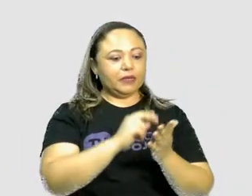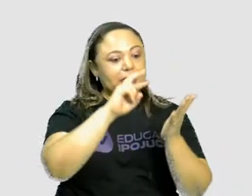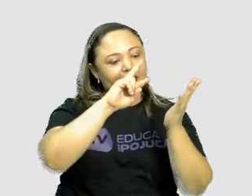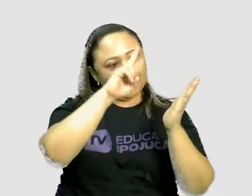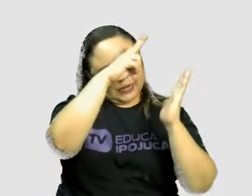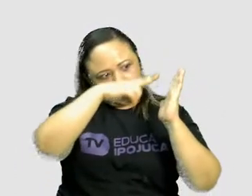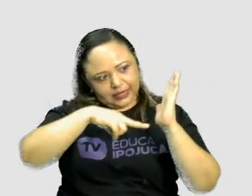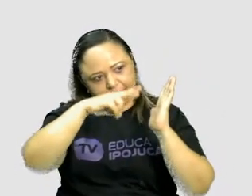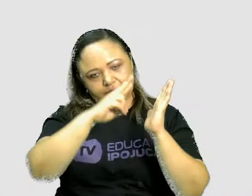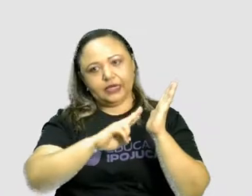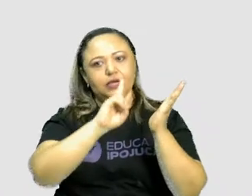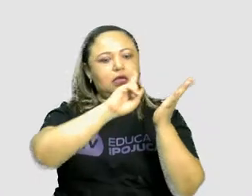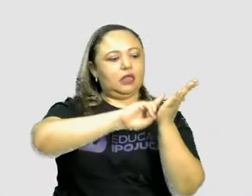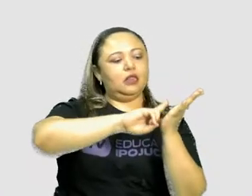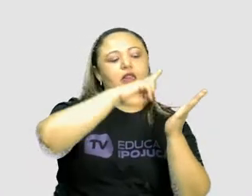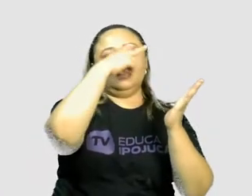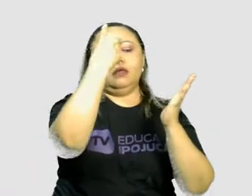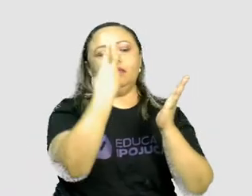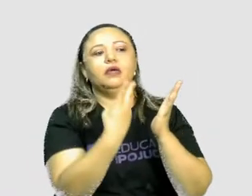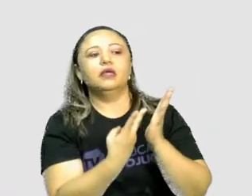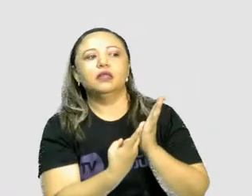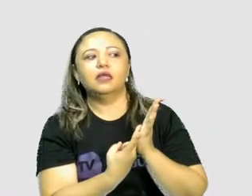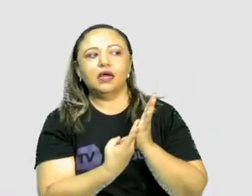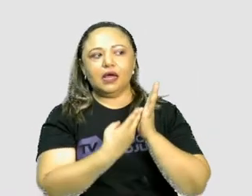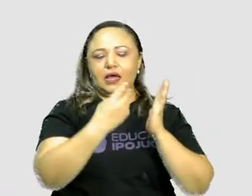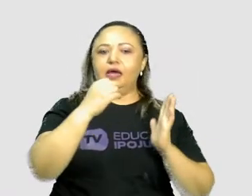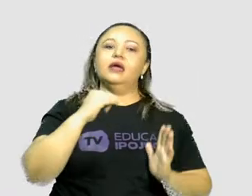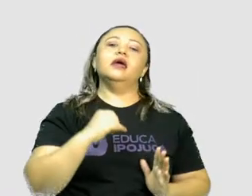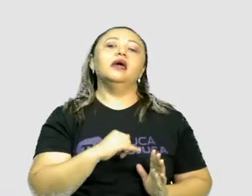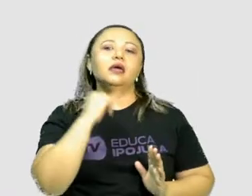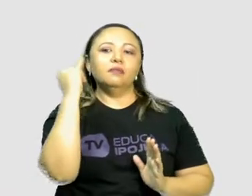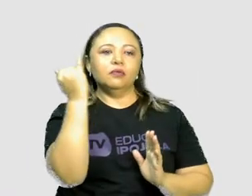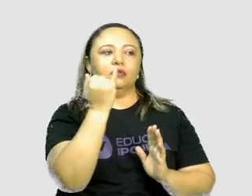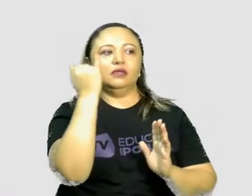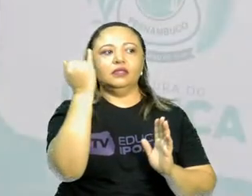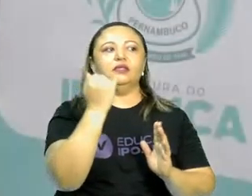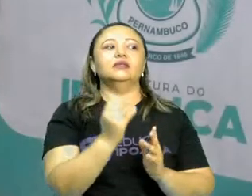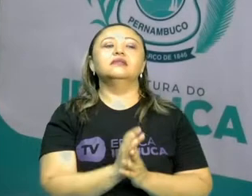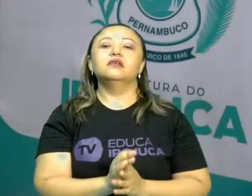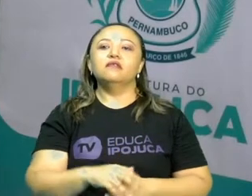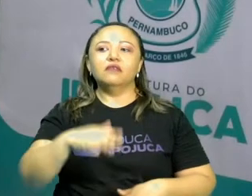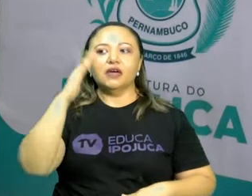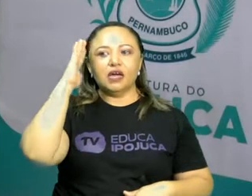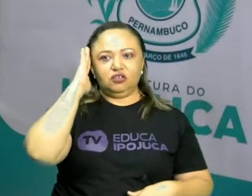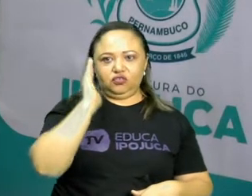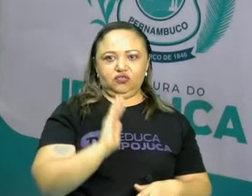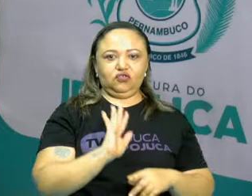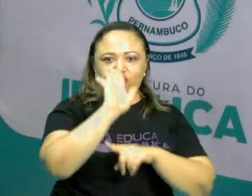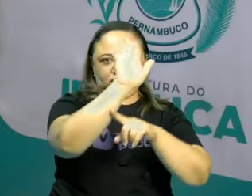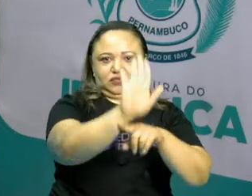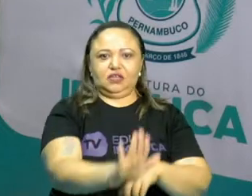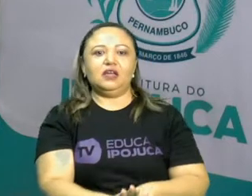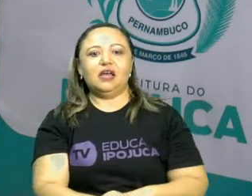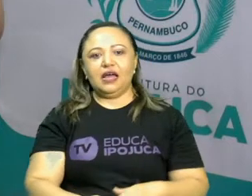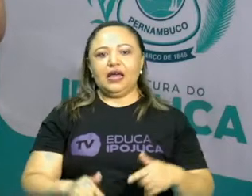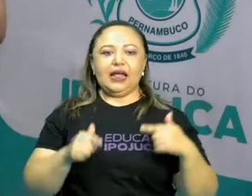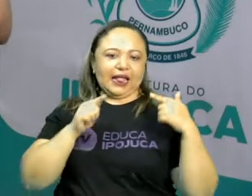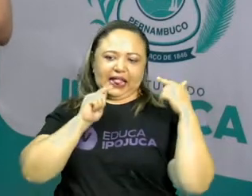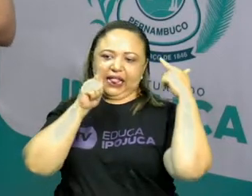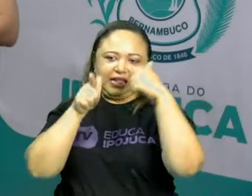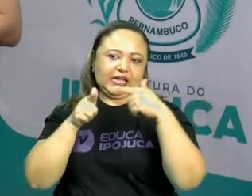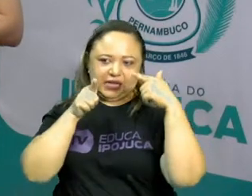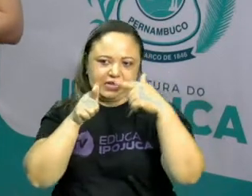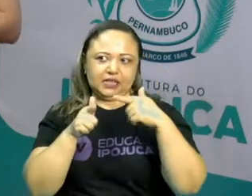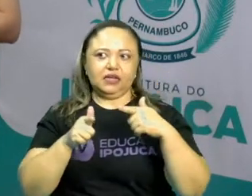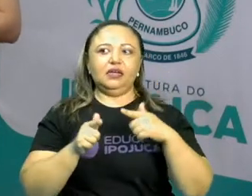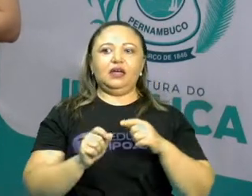atentando para a intencionalidade específica desse gênero, fazer crítica, o humor que está presente na